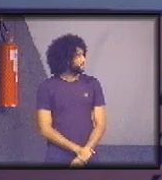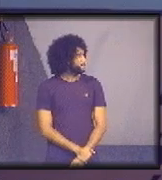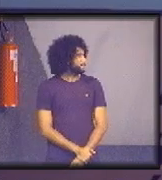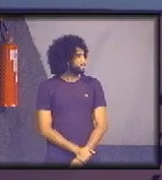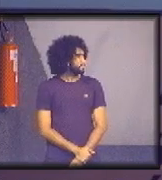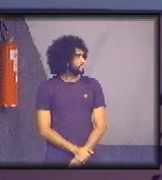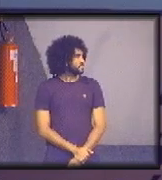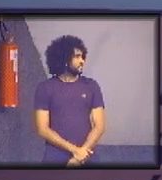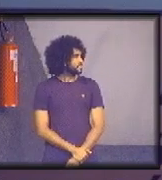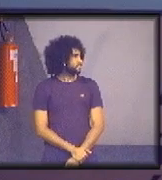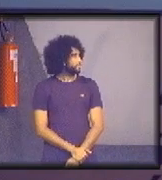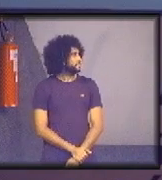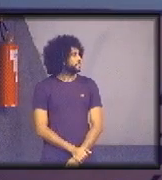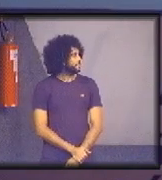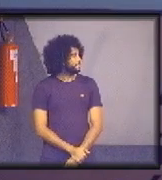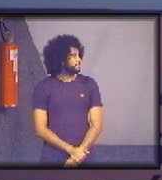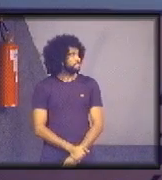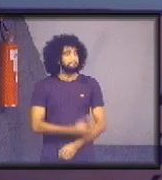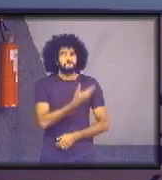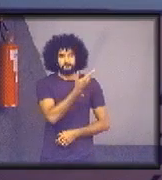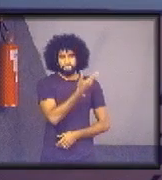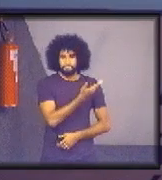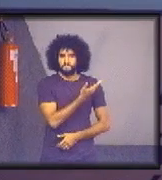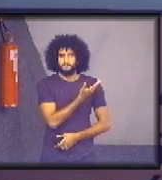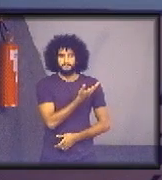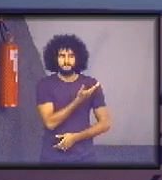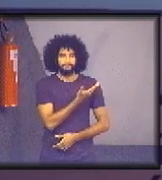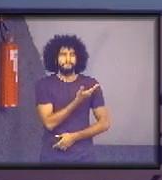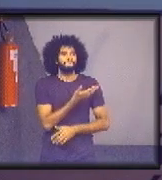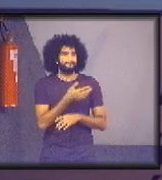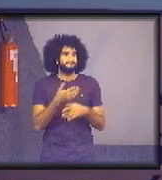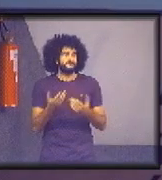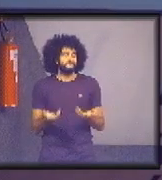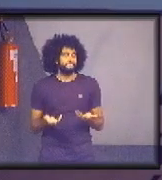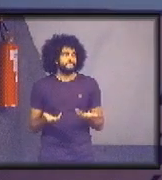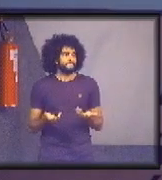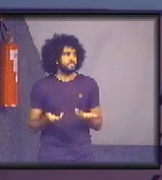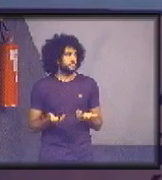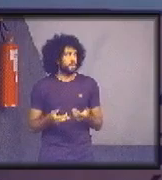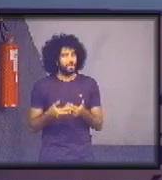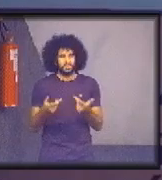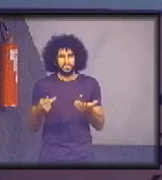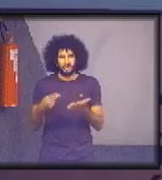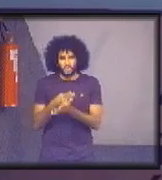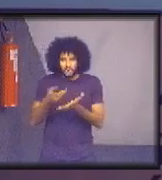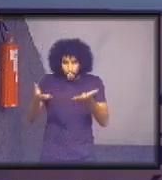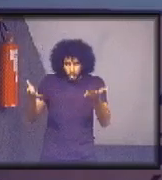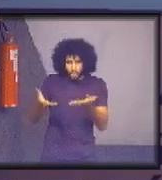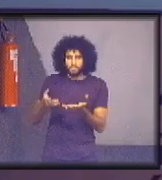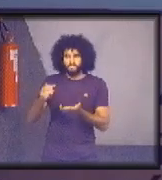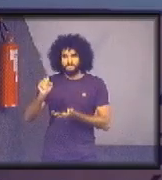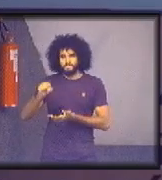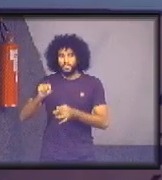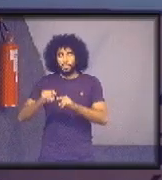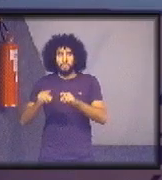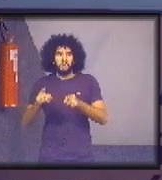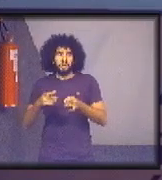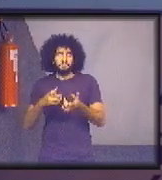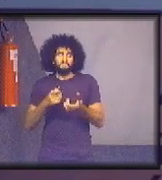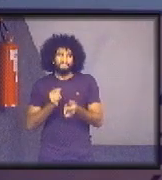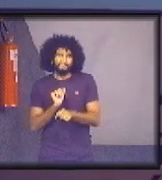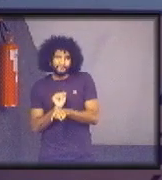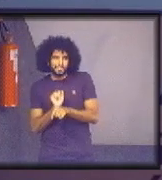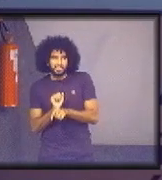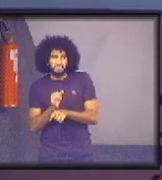Sendojato de Qualidade de 2019? Serão, gente. Pelo jeito que está hoje, sim, mas a gente aguarda sugestões,